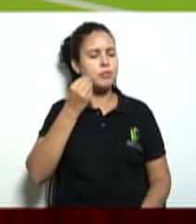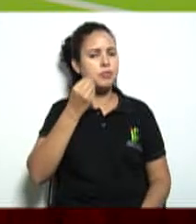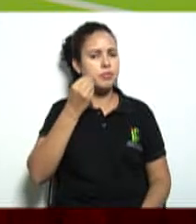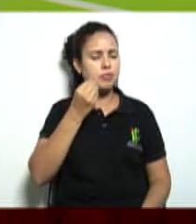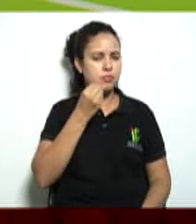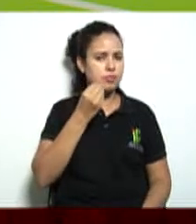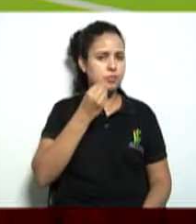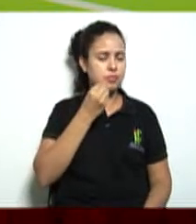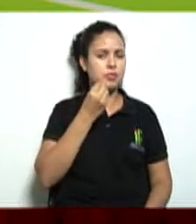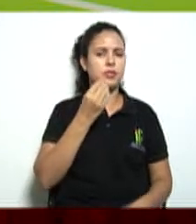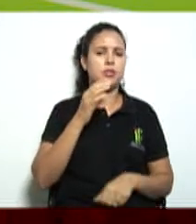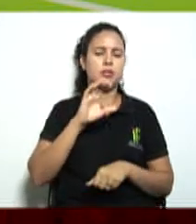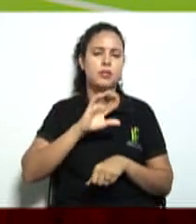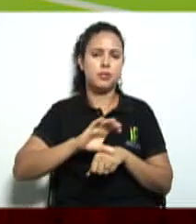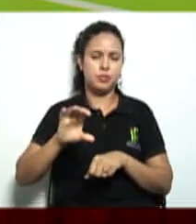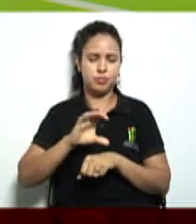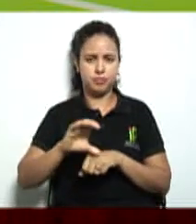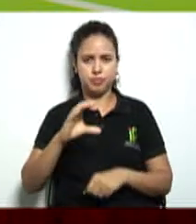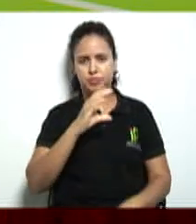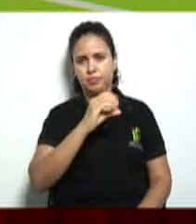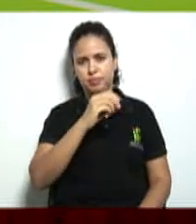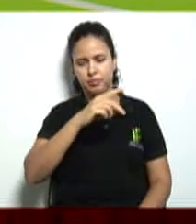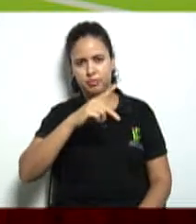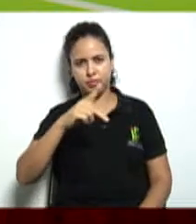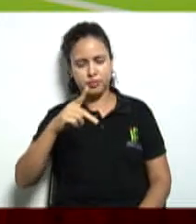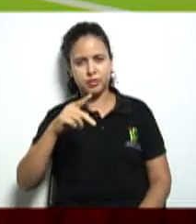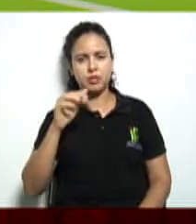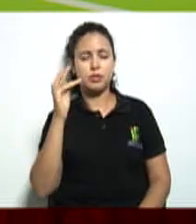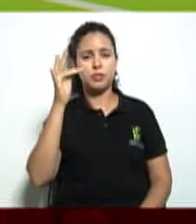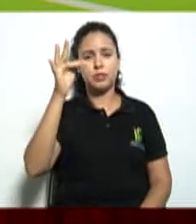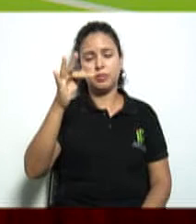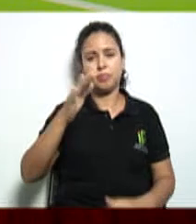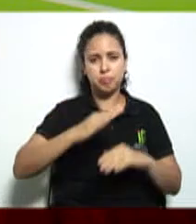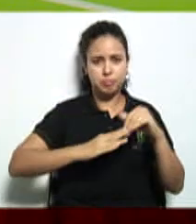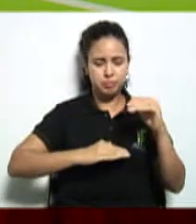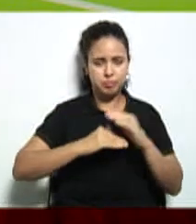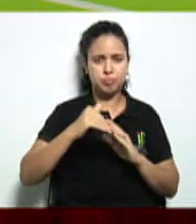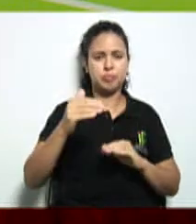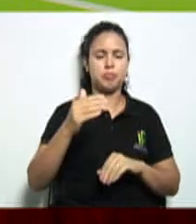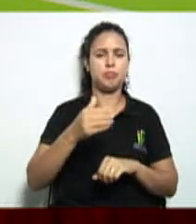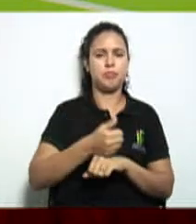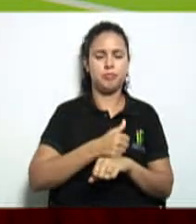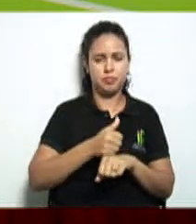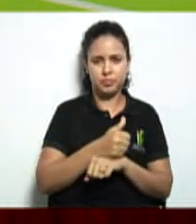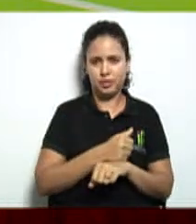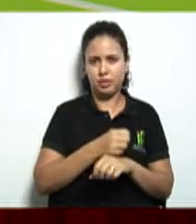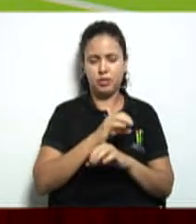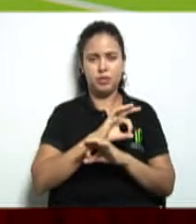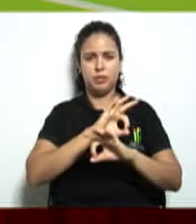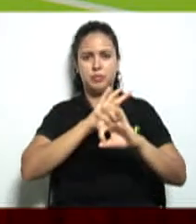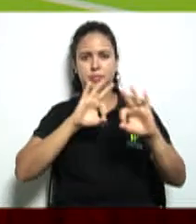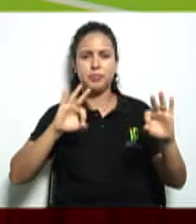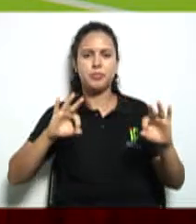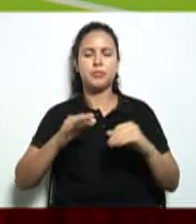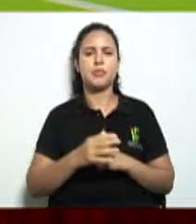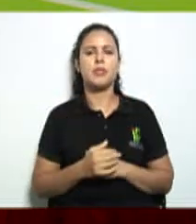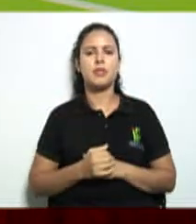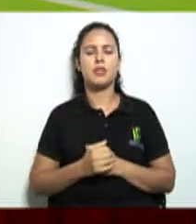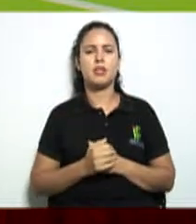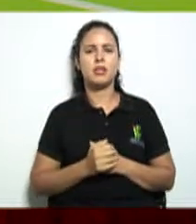cooperativismo porque vocês serão empreendedores serão pessoas de sucesso e vocês vão ver como essa questão de